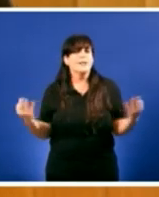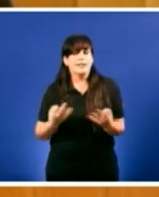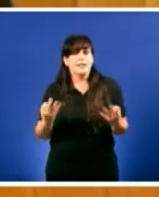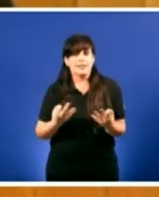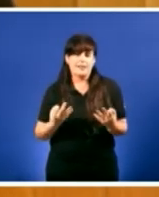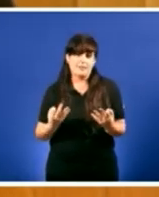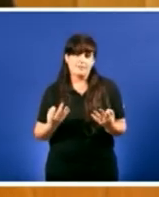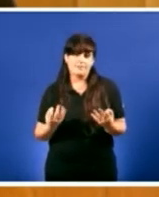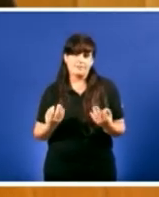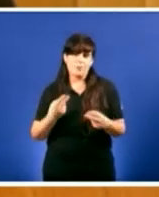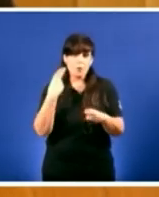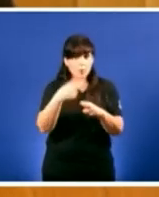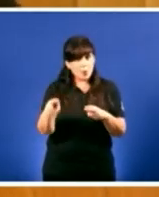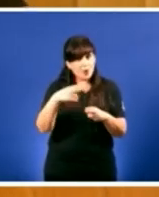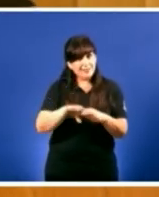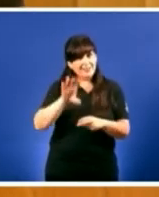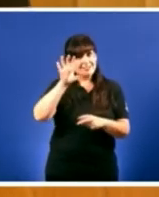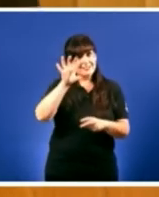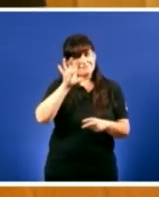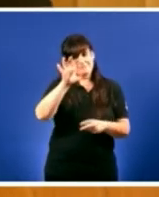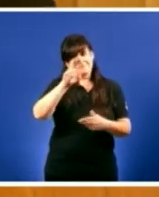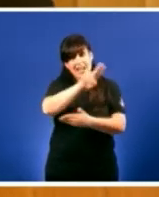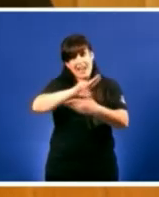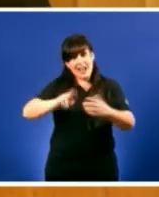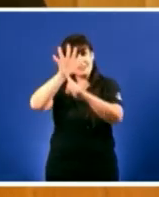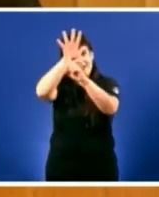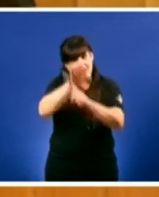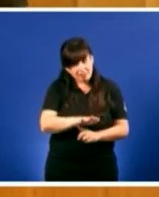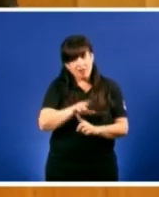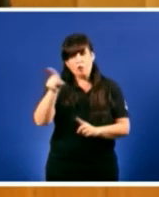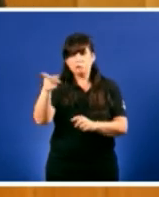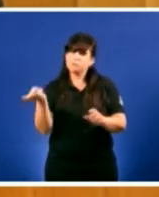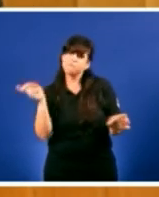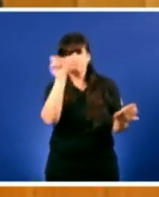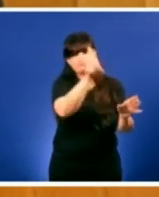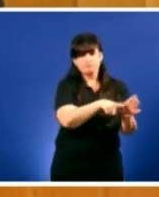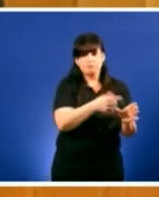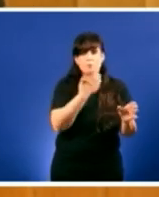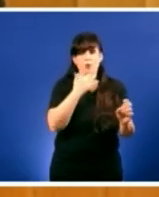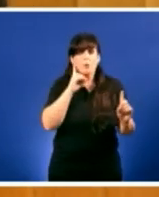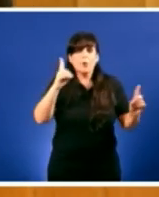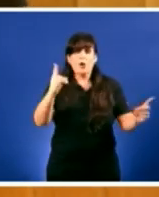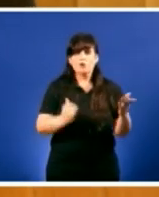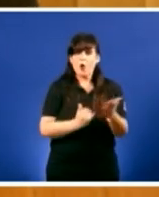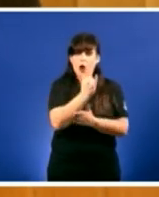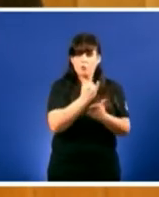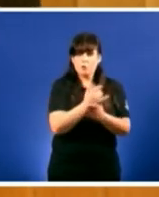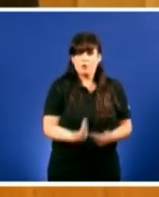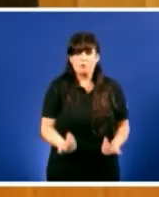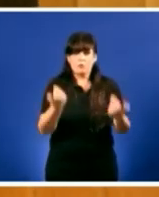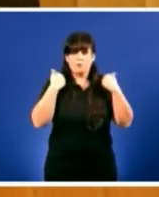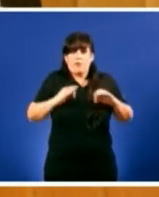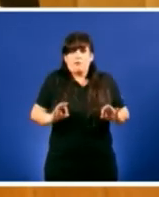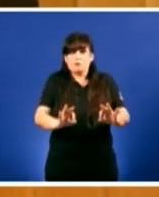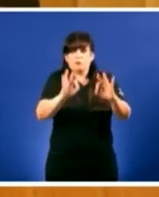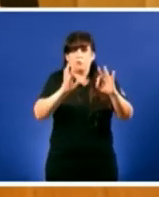que marxinan o noso país temos competencias exclusivas en agricultura en